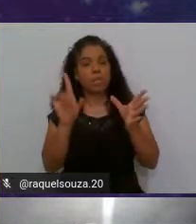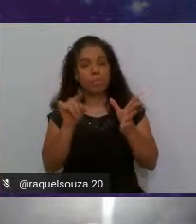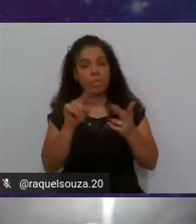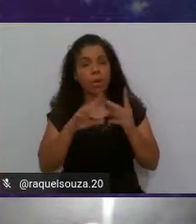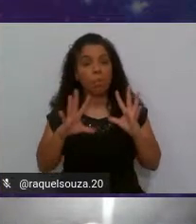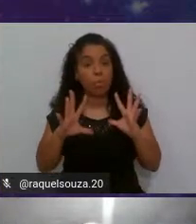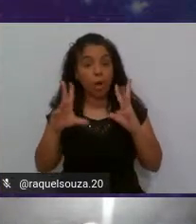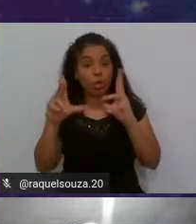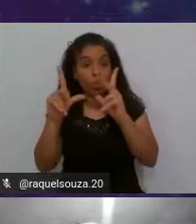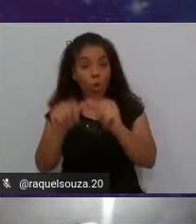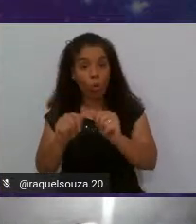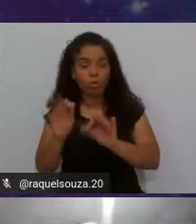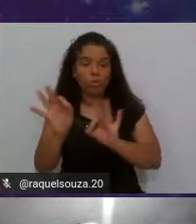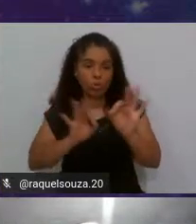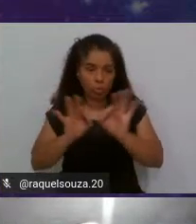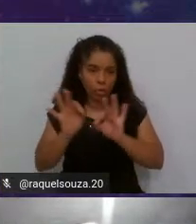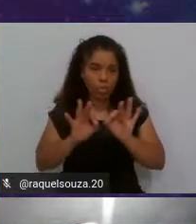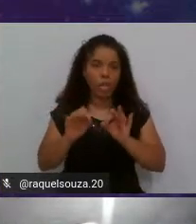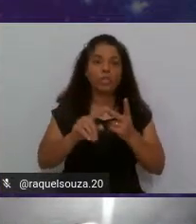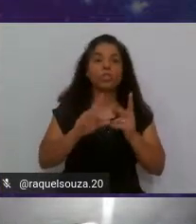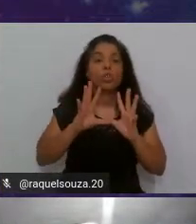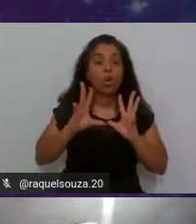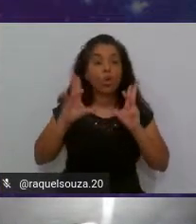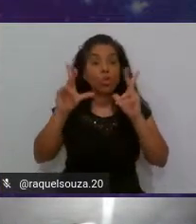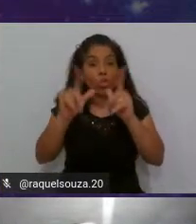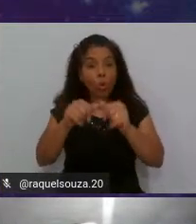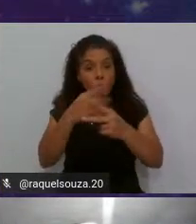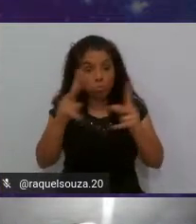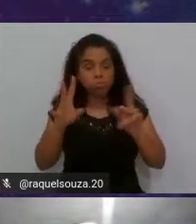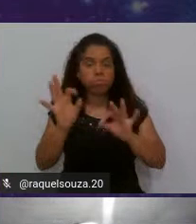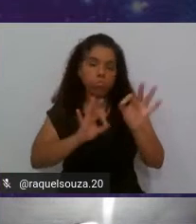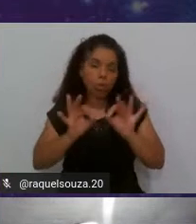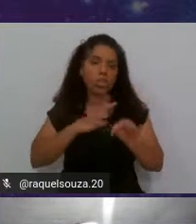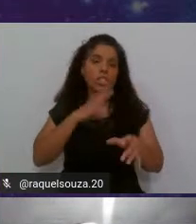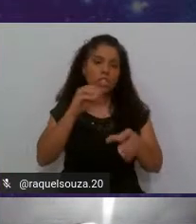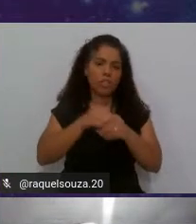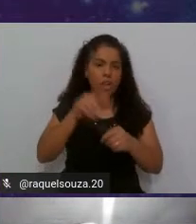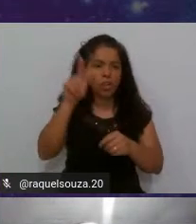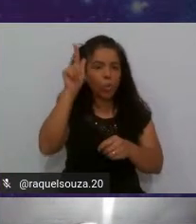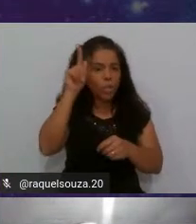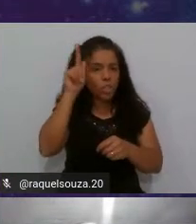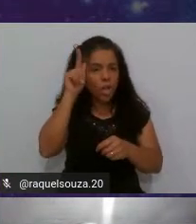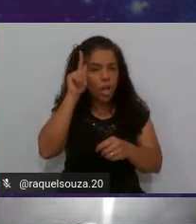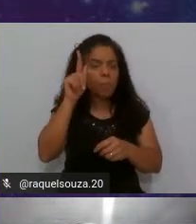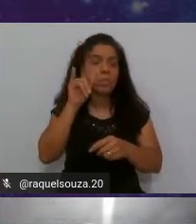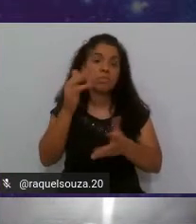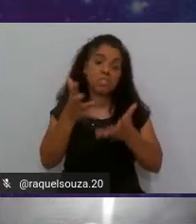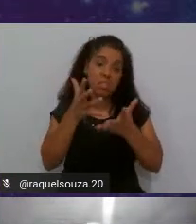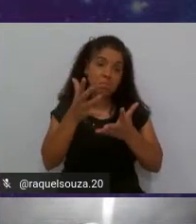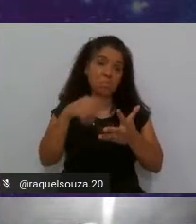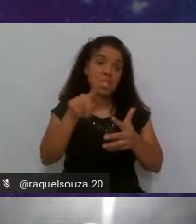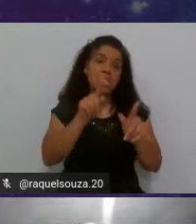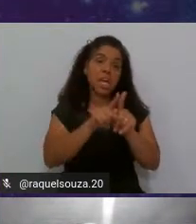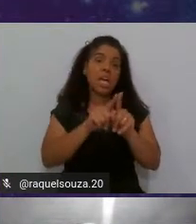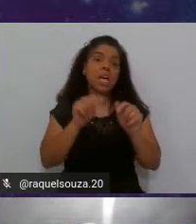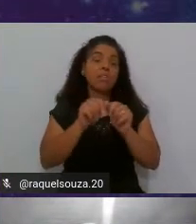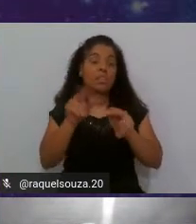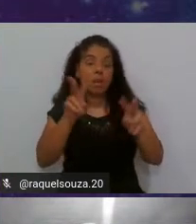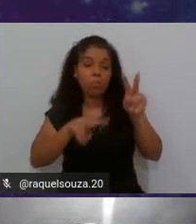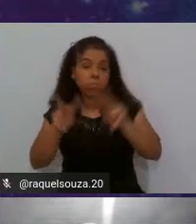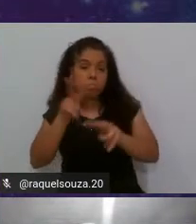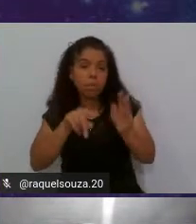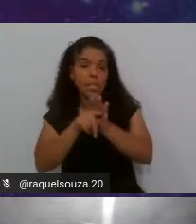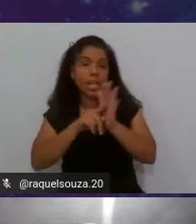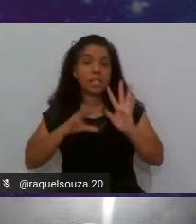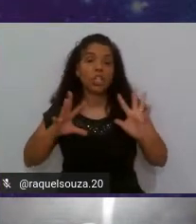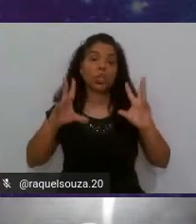todos os seus projetos todos os seus projetos que você tiver no seu GitHub se você quiser fazer uma análise em todos